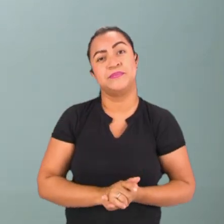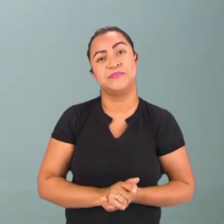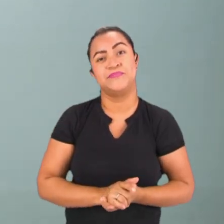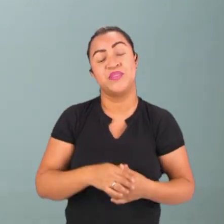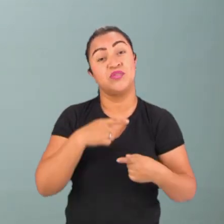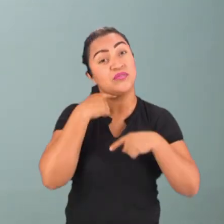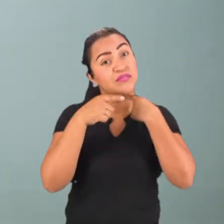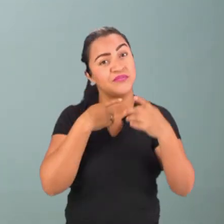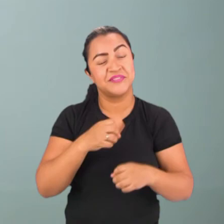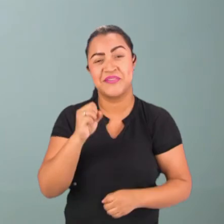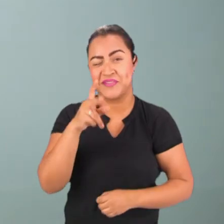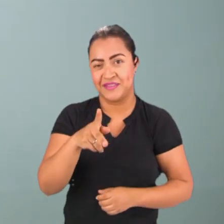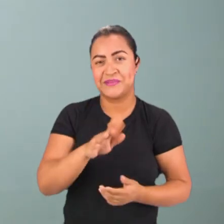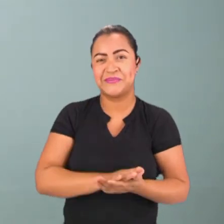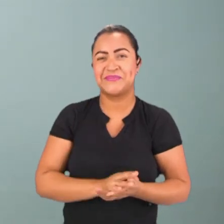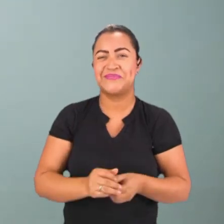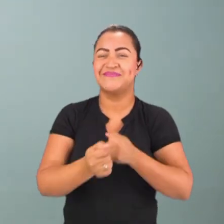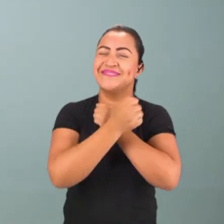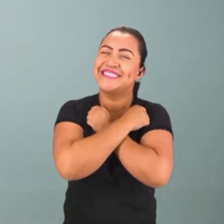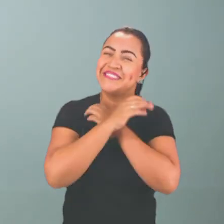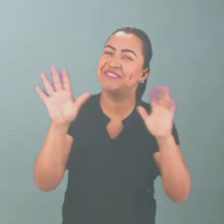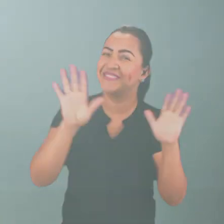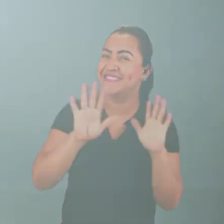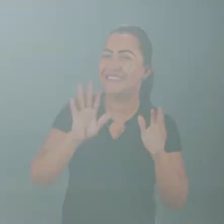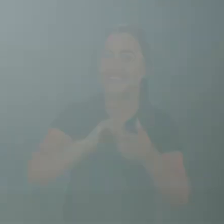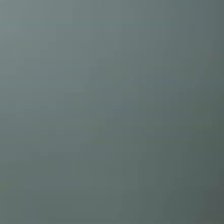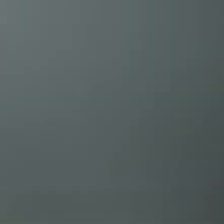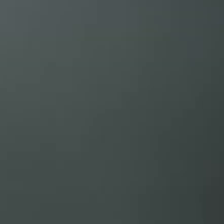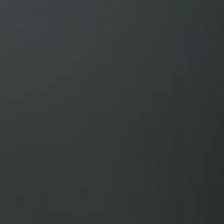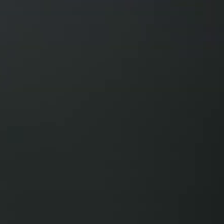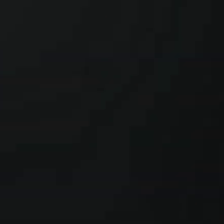e tire suas dúvidas, ok? Um abraço aí para todos.